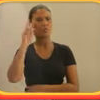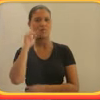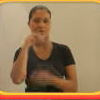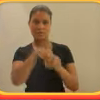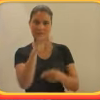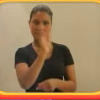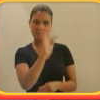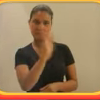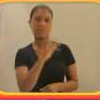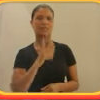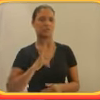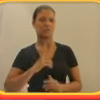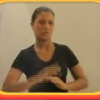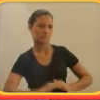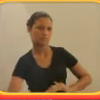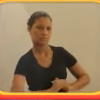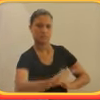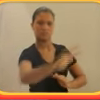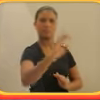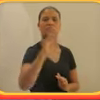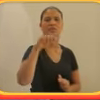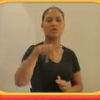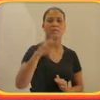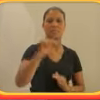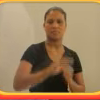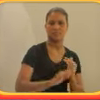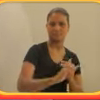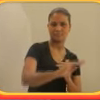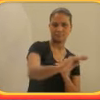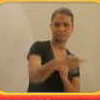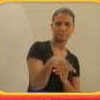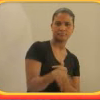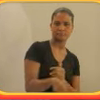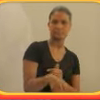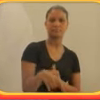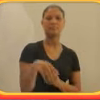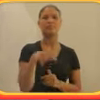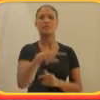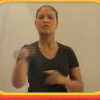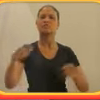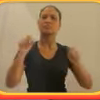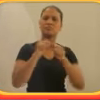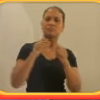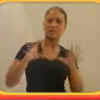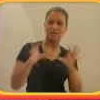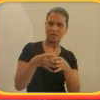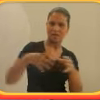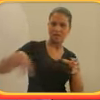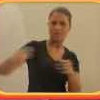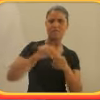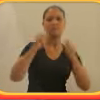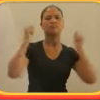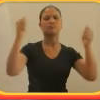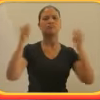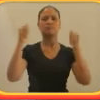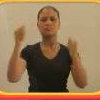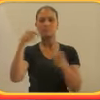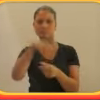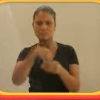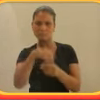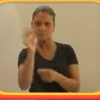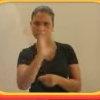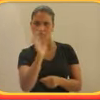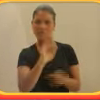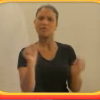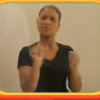a classe fez um protesto e tudo mais. E a universidade fez rampa da porta da pensão onde eu